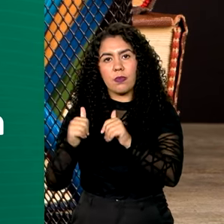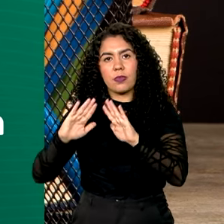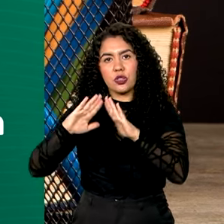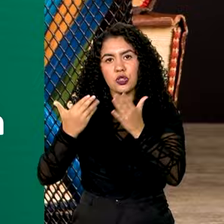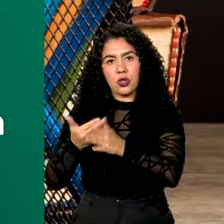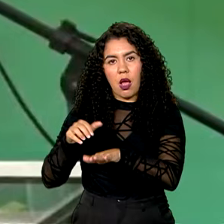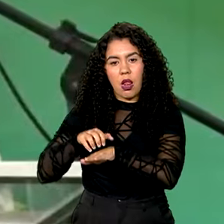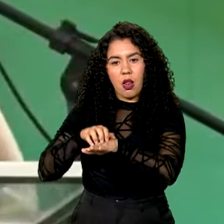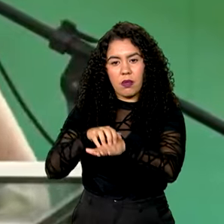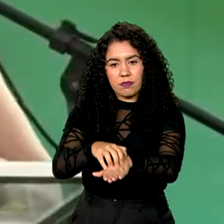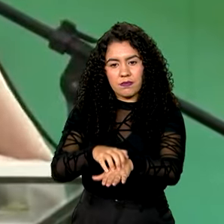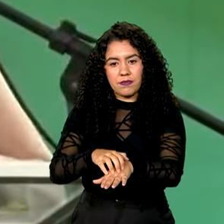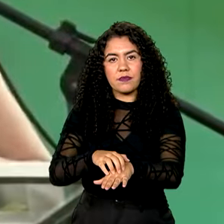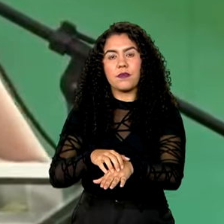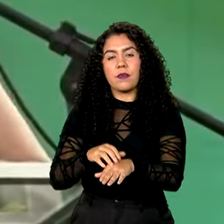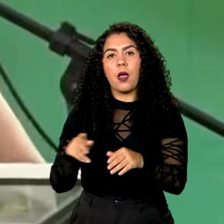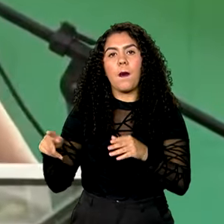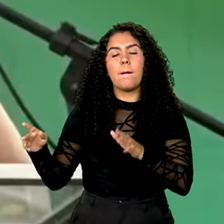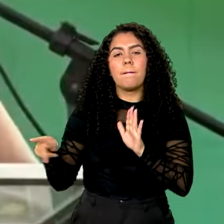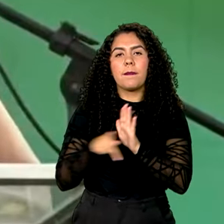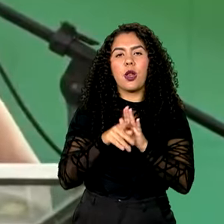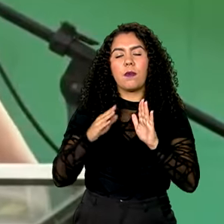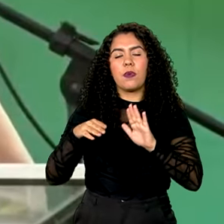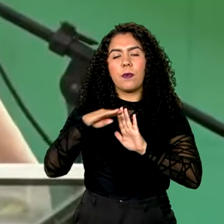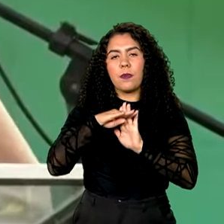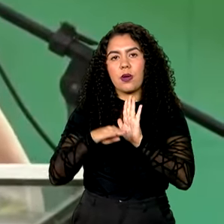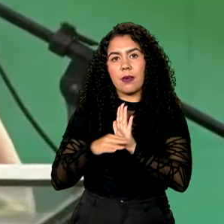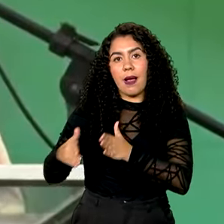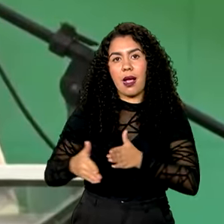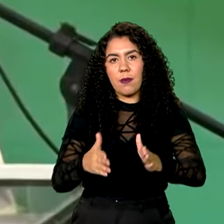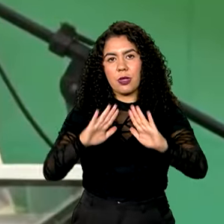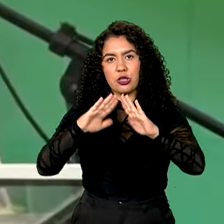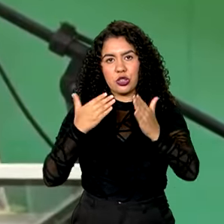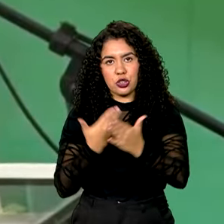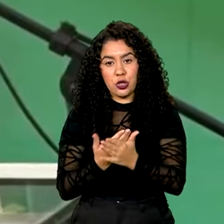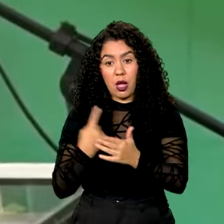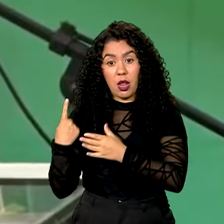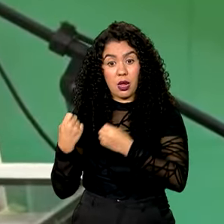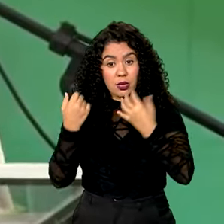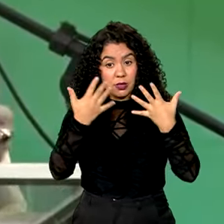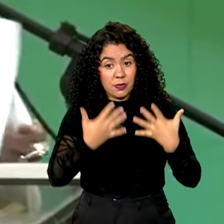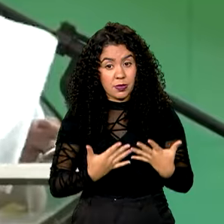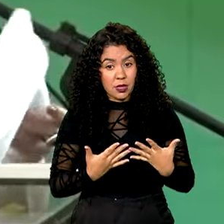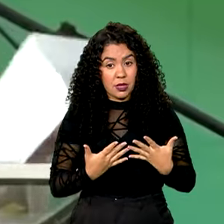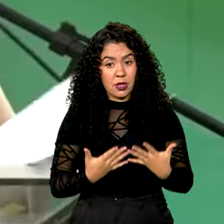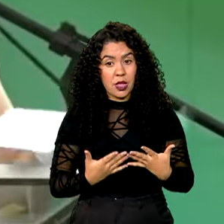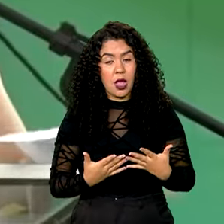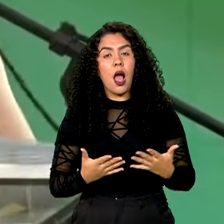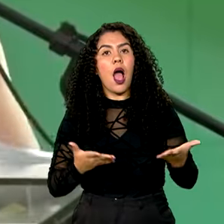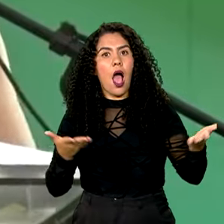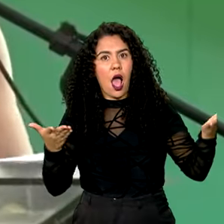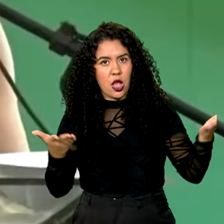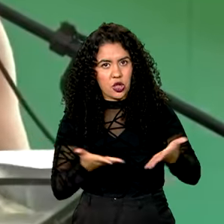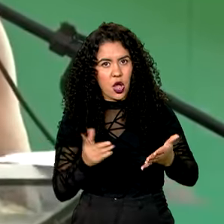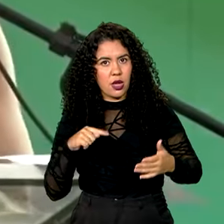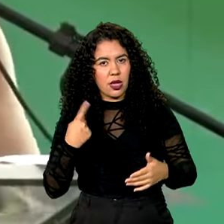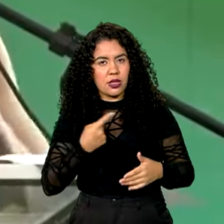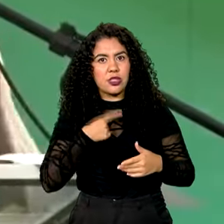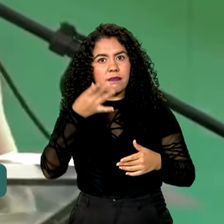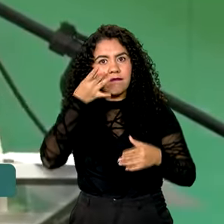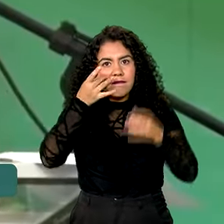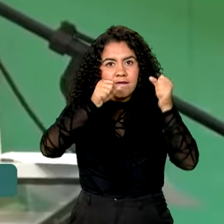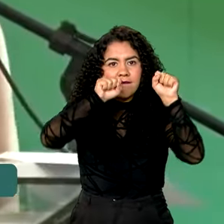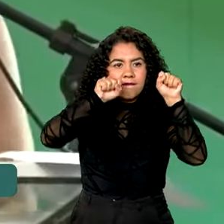Caminho da Escola. E o que a gente está vendo aqui agora é exatamente uma inversão desses valores, ministro Camilo. E eu tenho